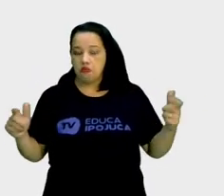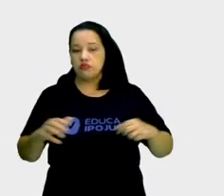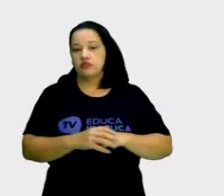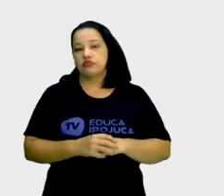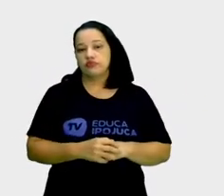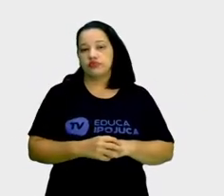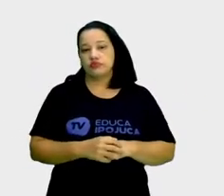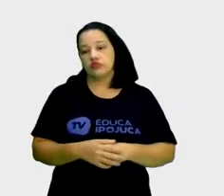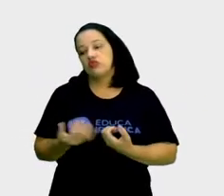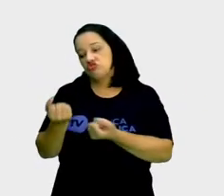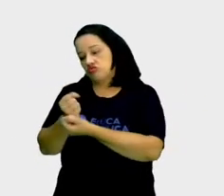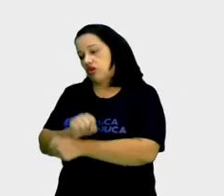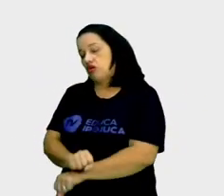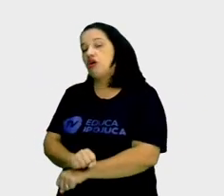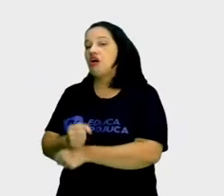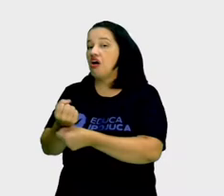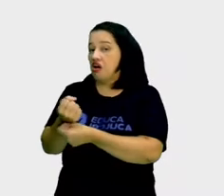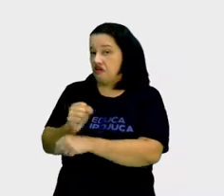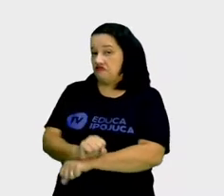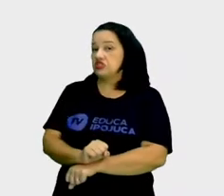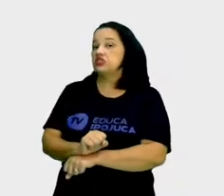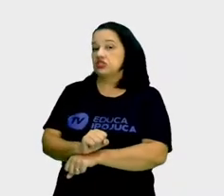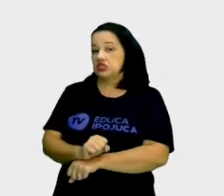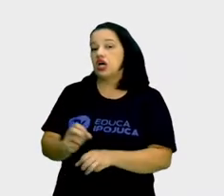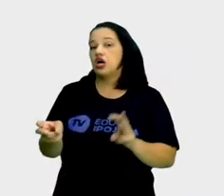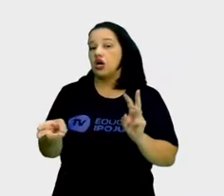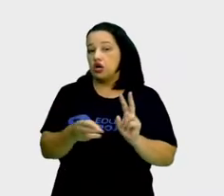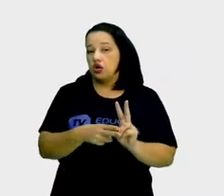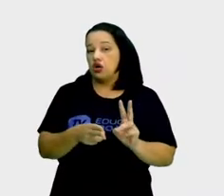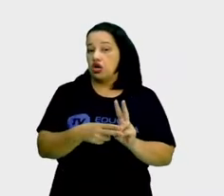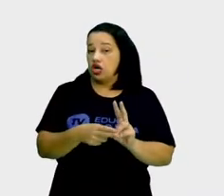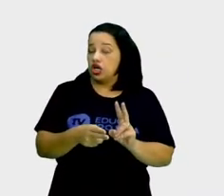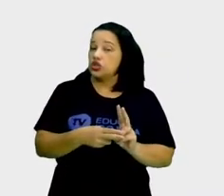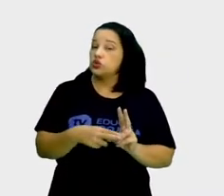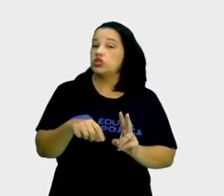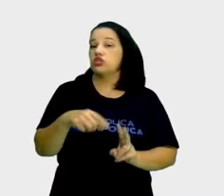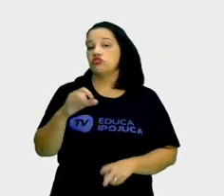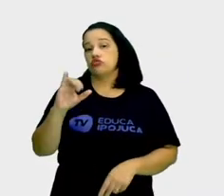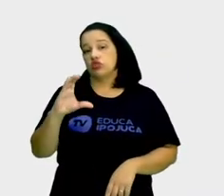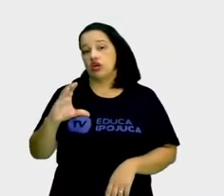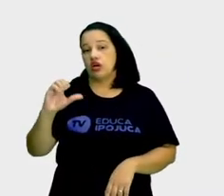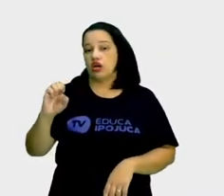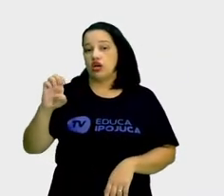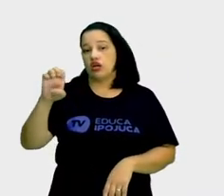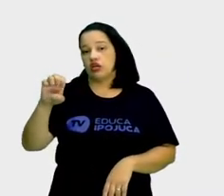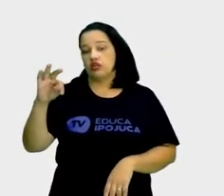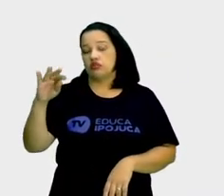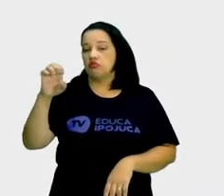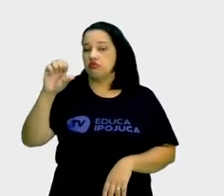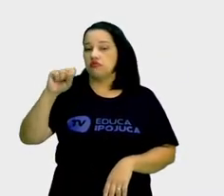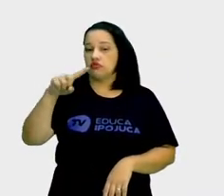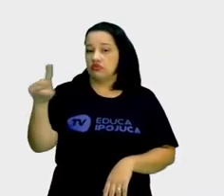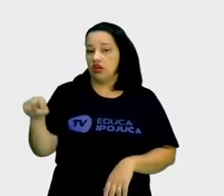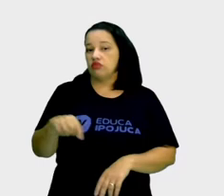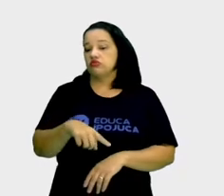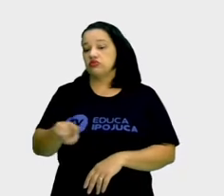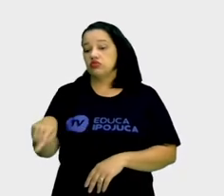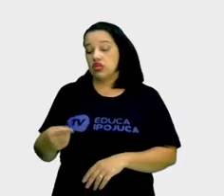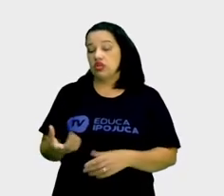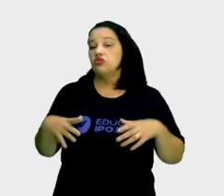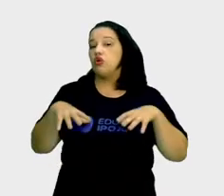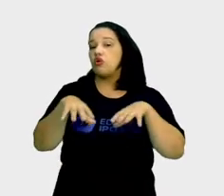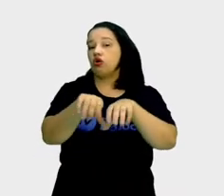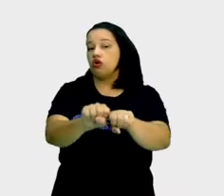escravizão dos índios caiteis. A partir daí, os colônios de origem